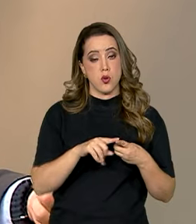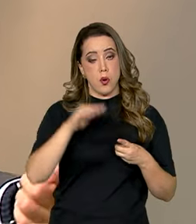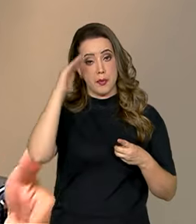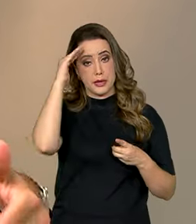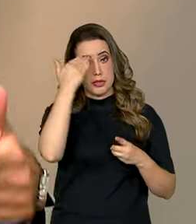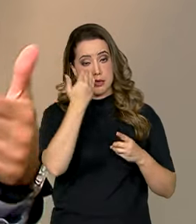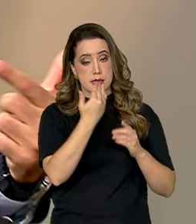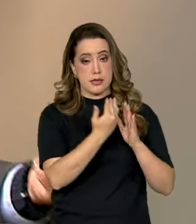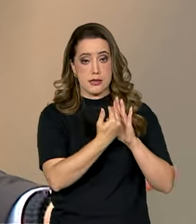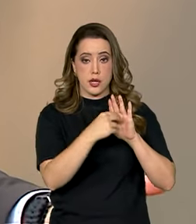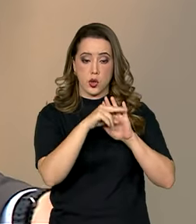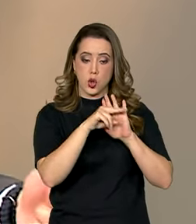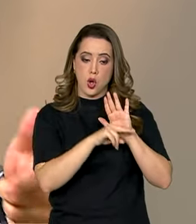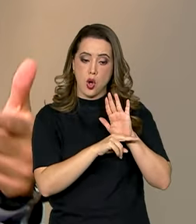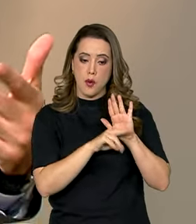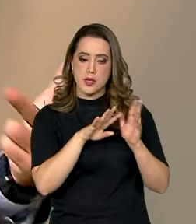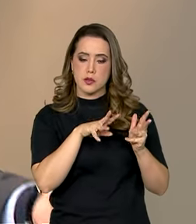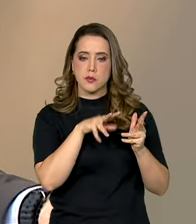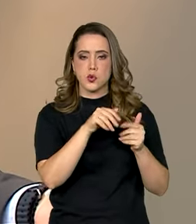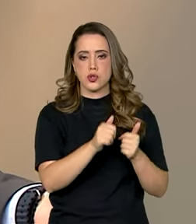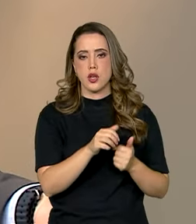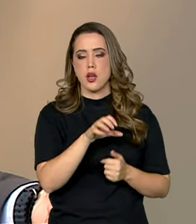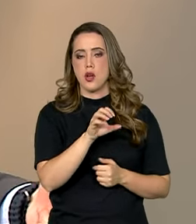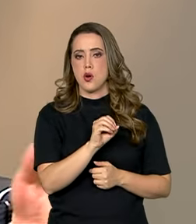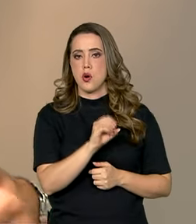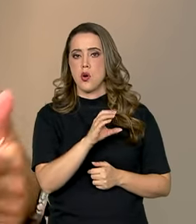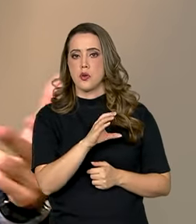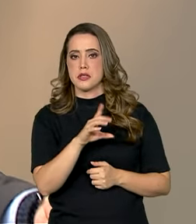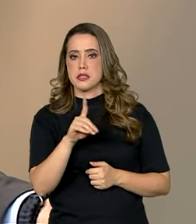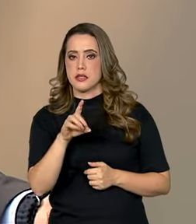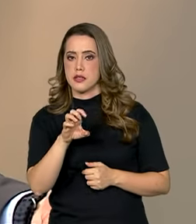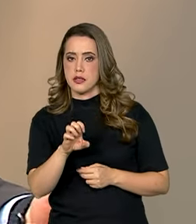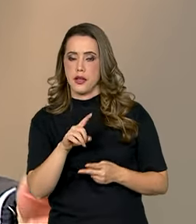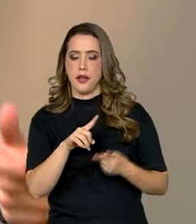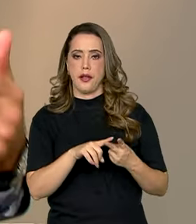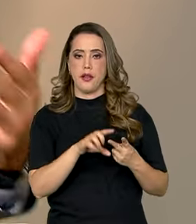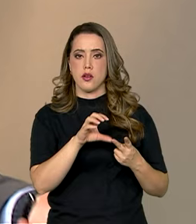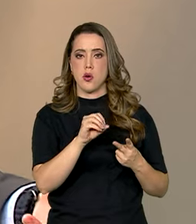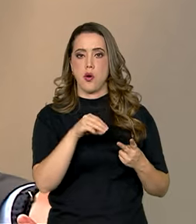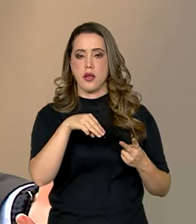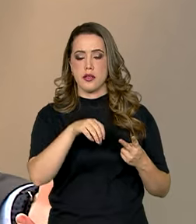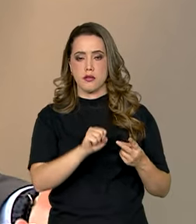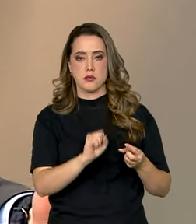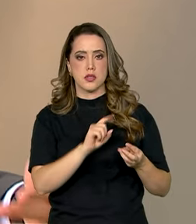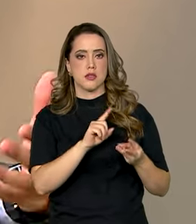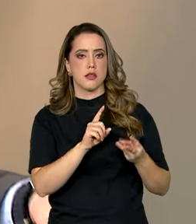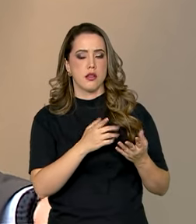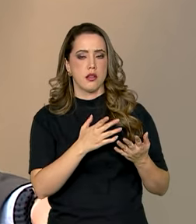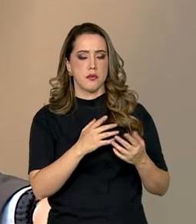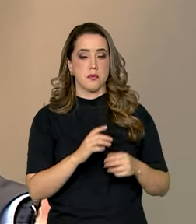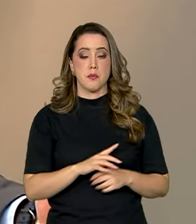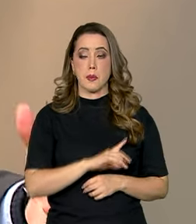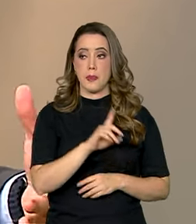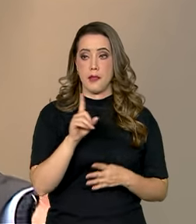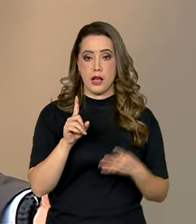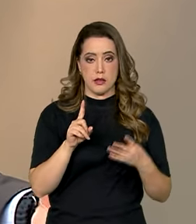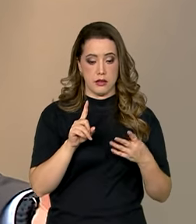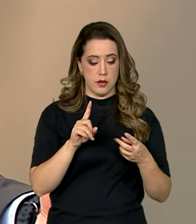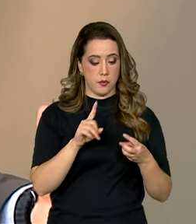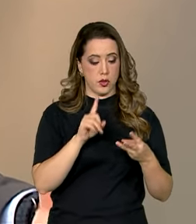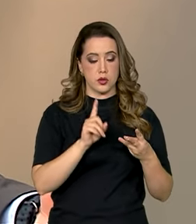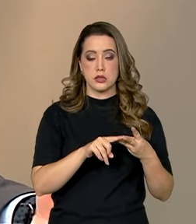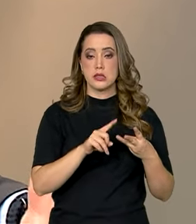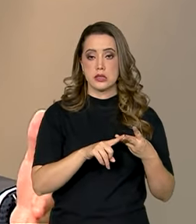internacionais, a OCDE, a OMC, a Organização Mundial do Comércio. Um segundo pilar que é de transparência. O